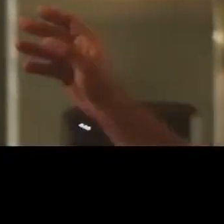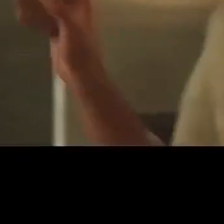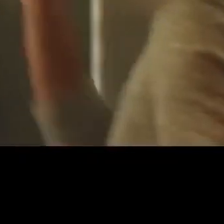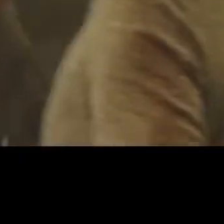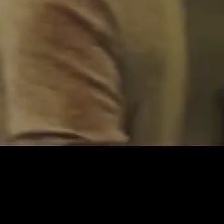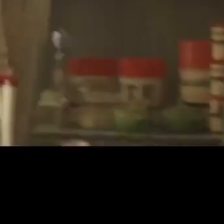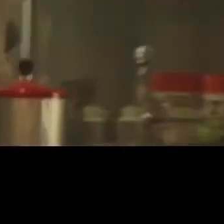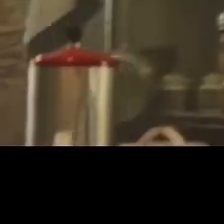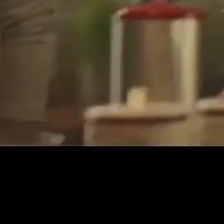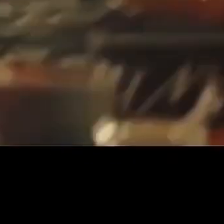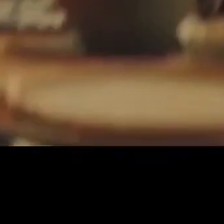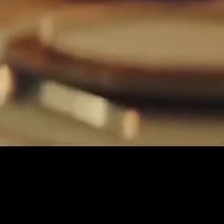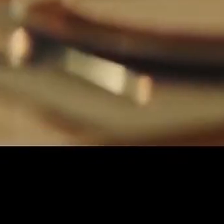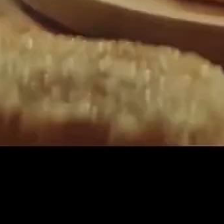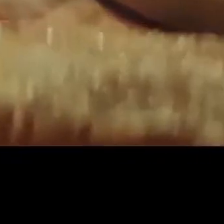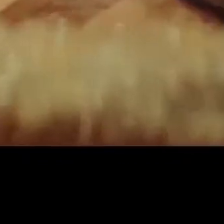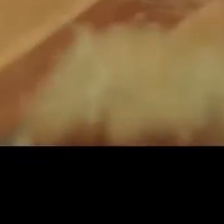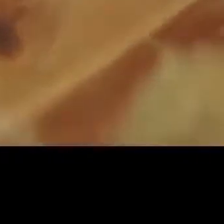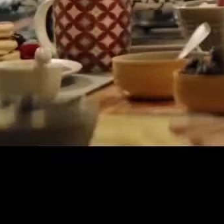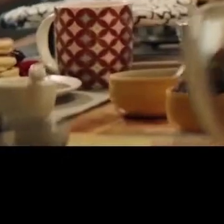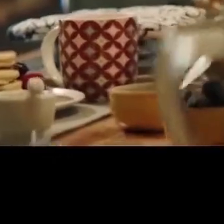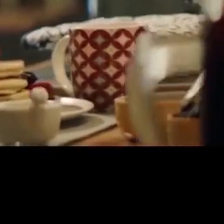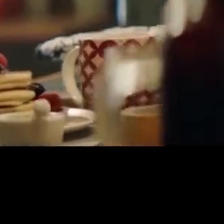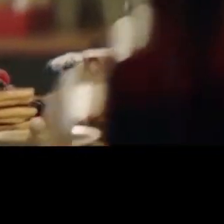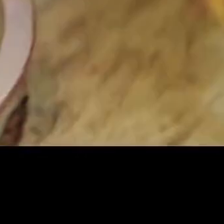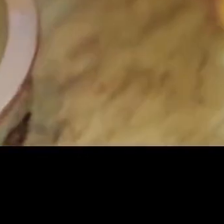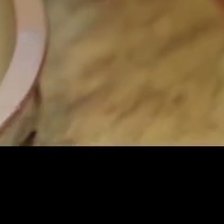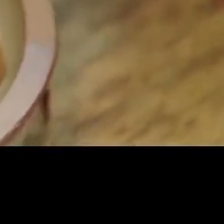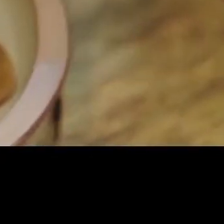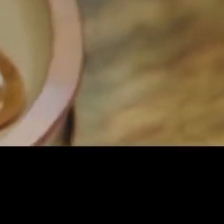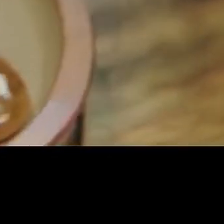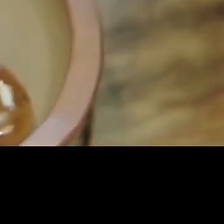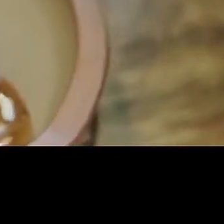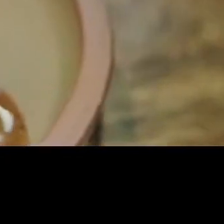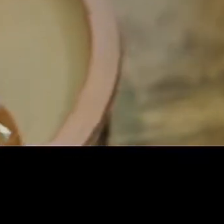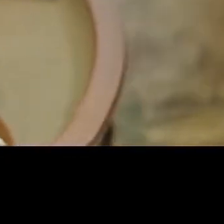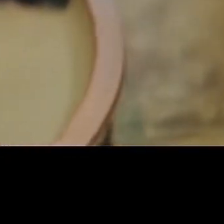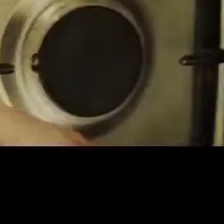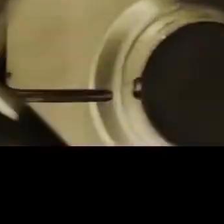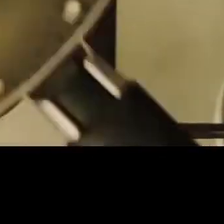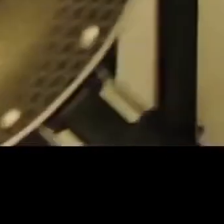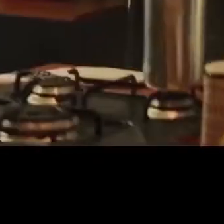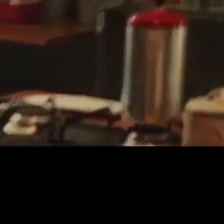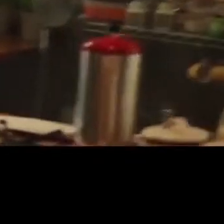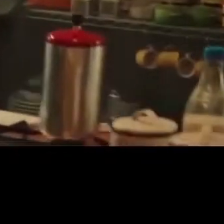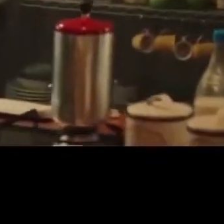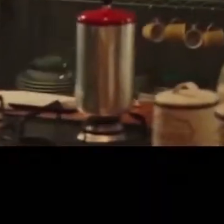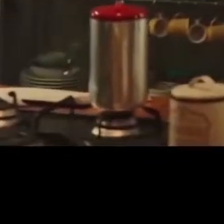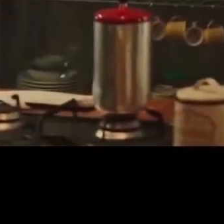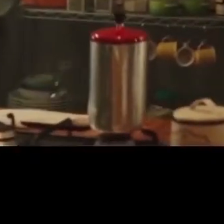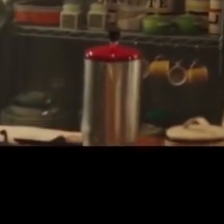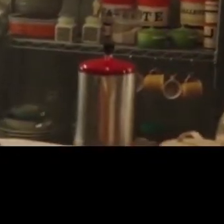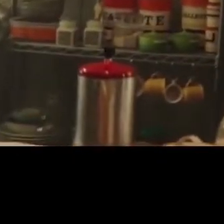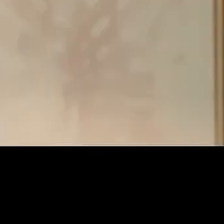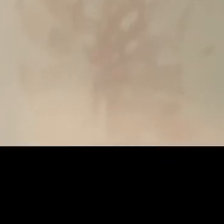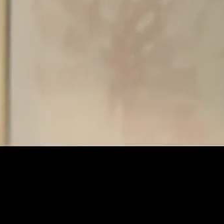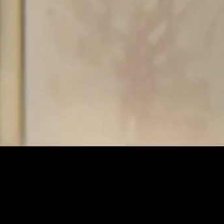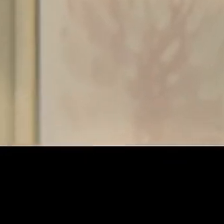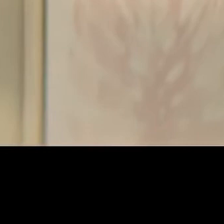maridão aprendeu a fazer panquecas maravilhosas. E mais, virou malabarista.